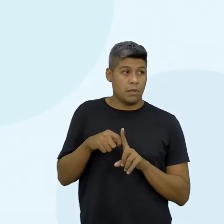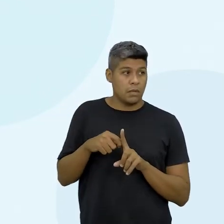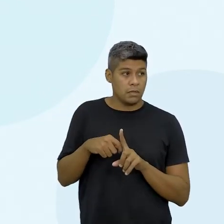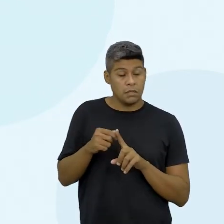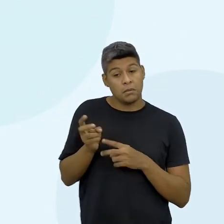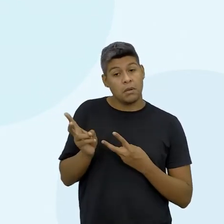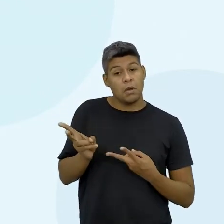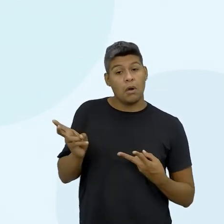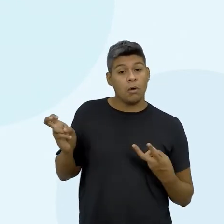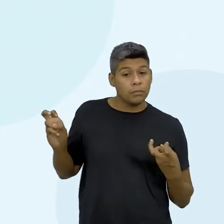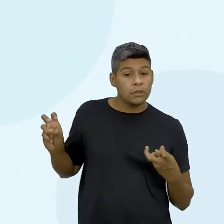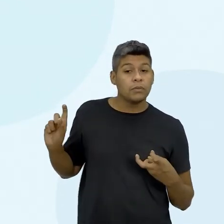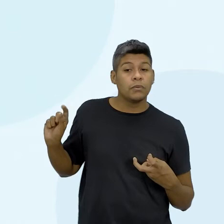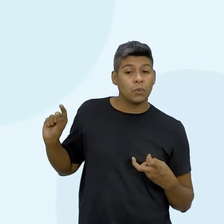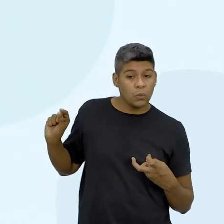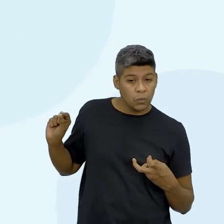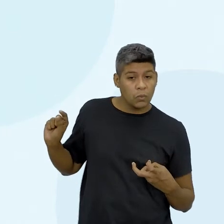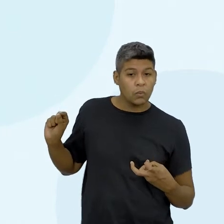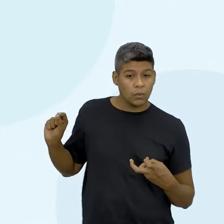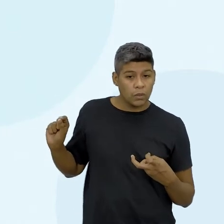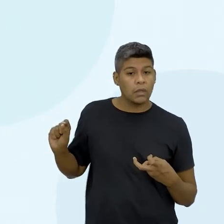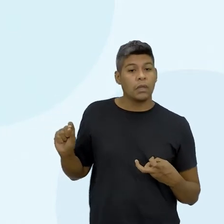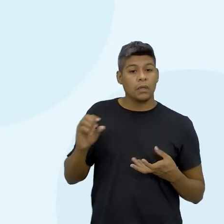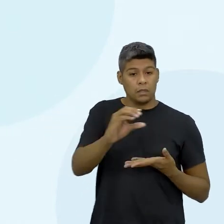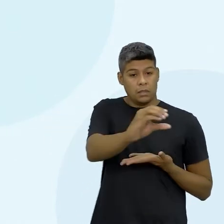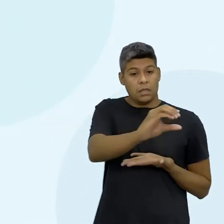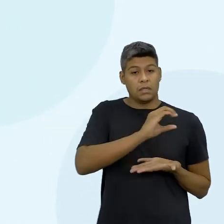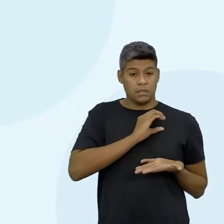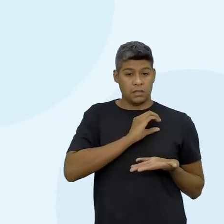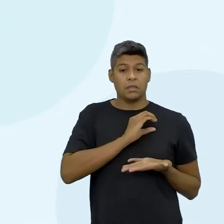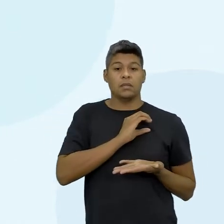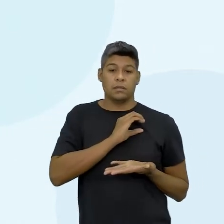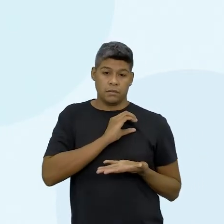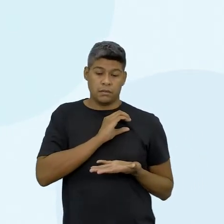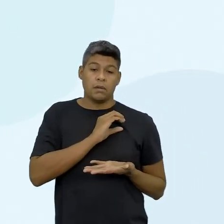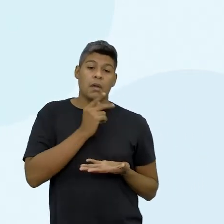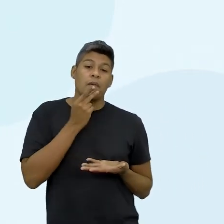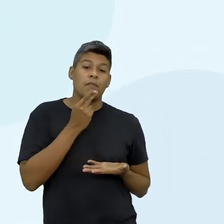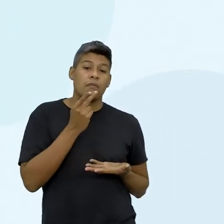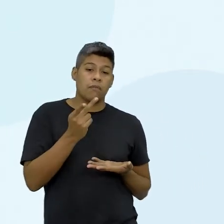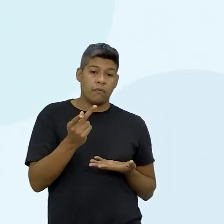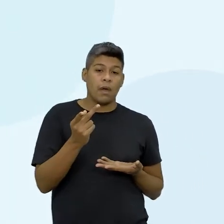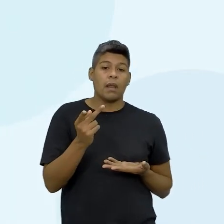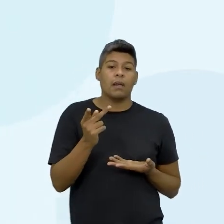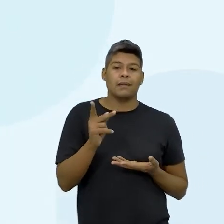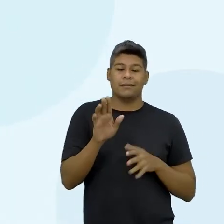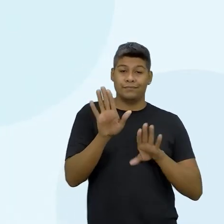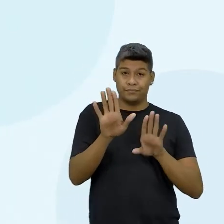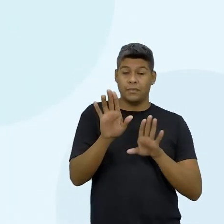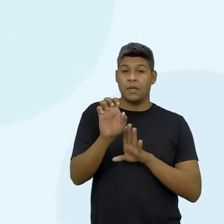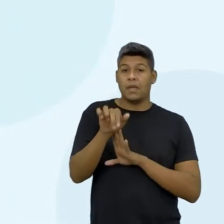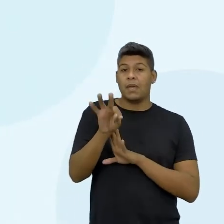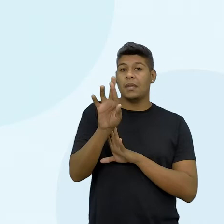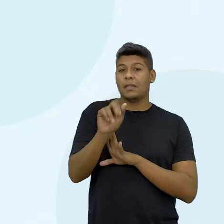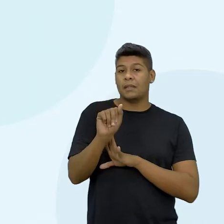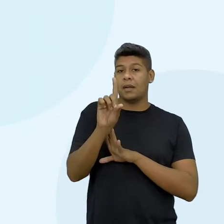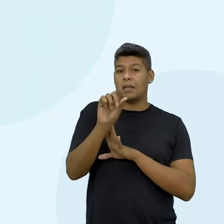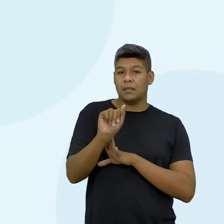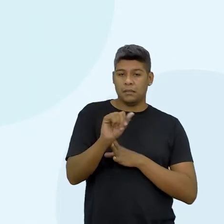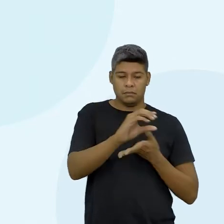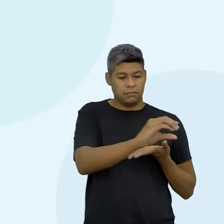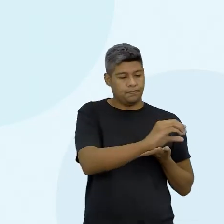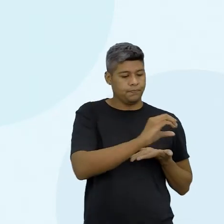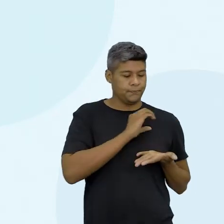ela observou as seguintes entradas e saídas. Então, falando de entrada e saída, pensando num